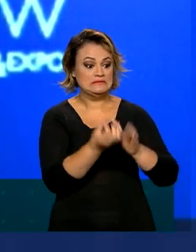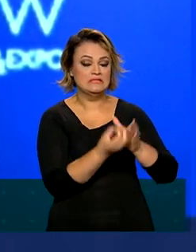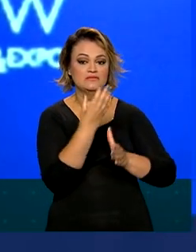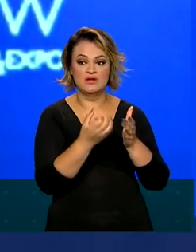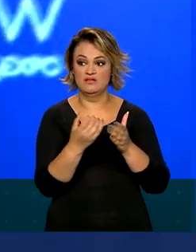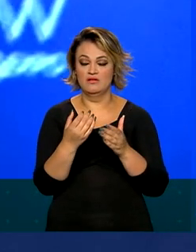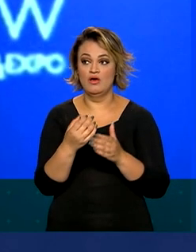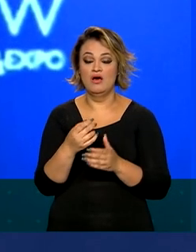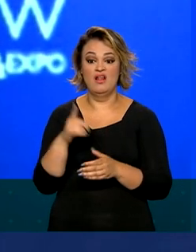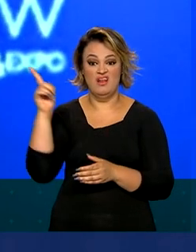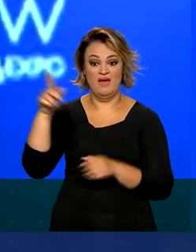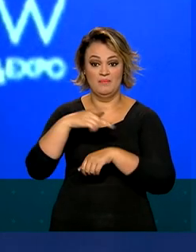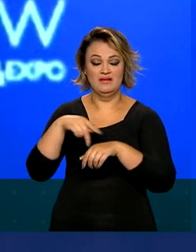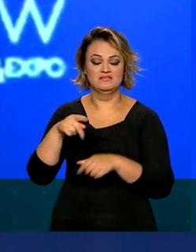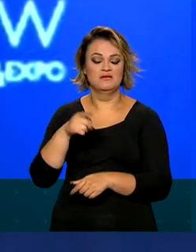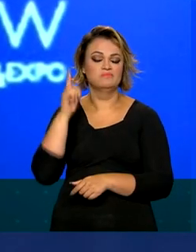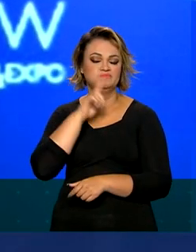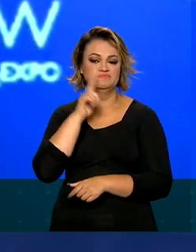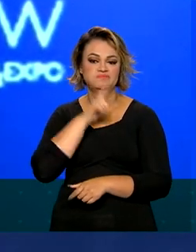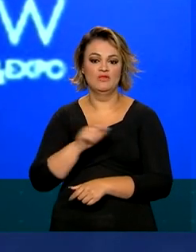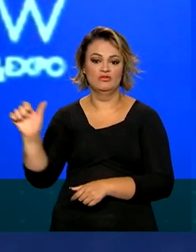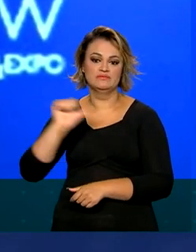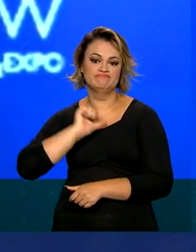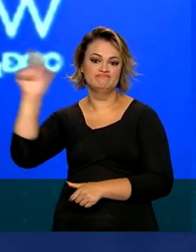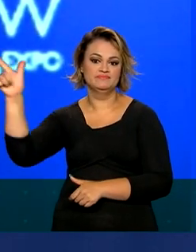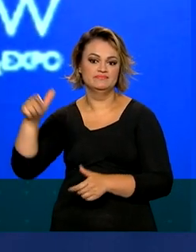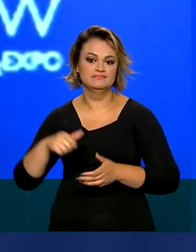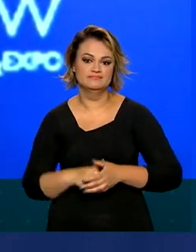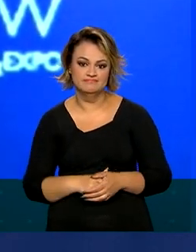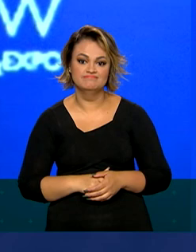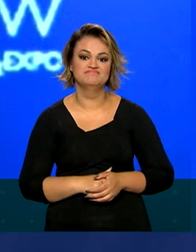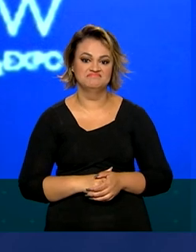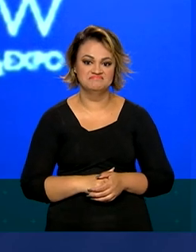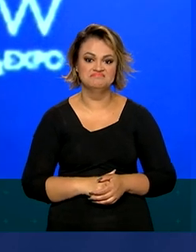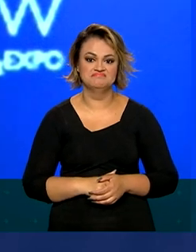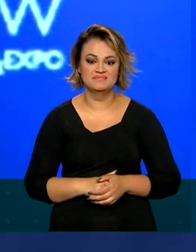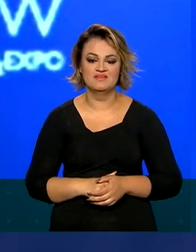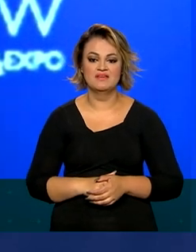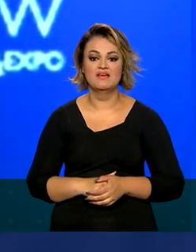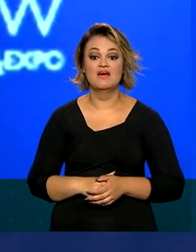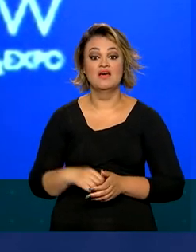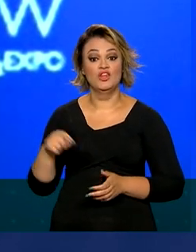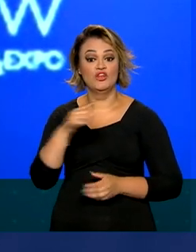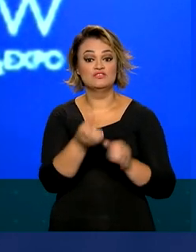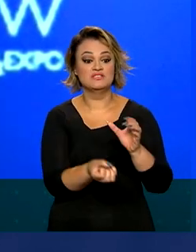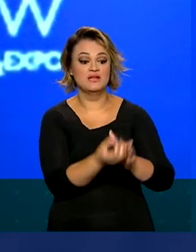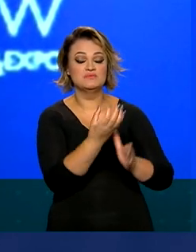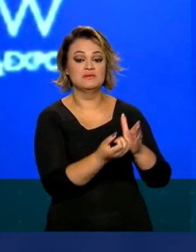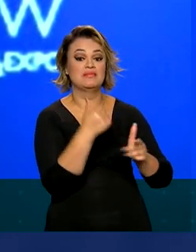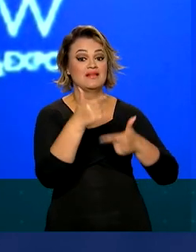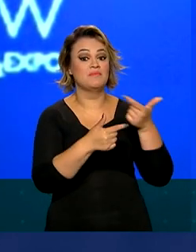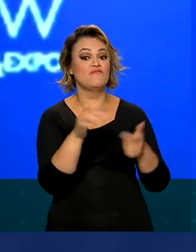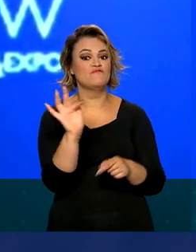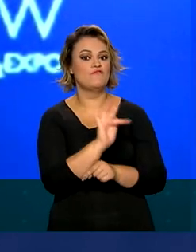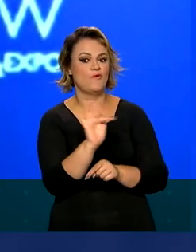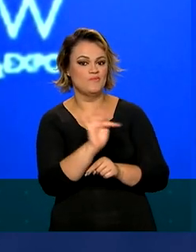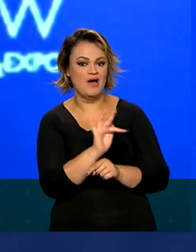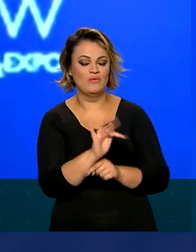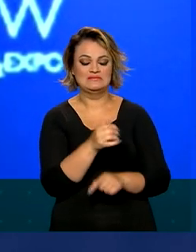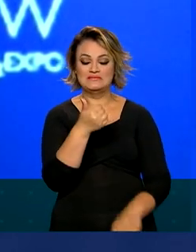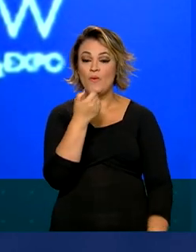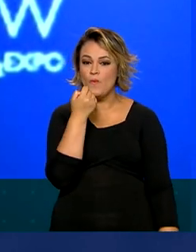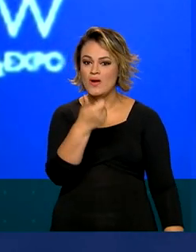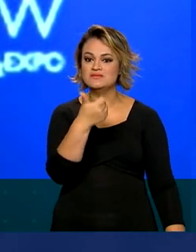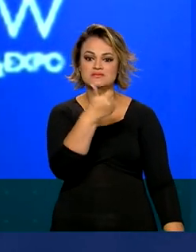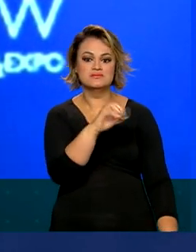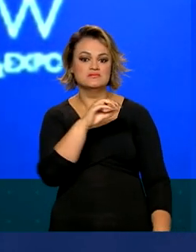americana. Os americanos criaram 5 milhões e 900 mil empregos. Nós criamos isso de empregos formais, mas criamos quase 10